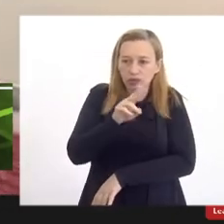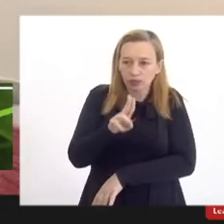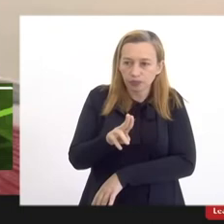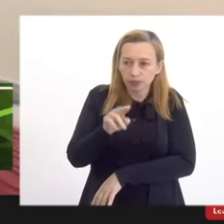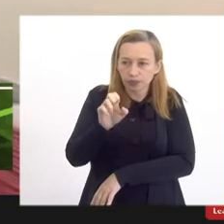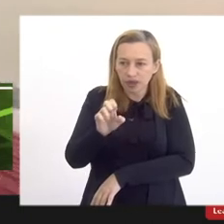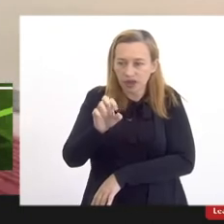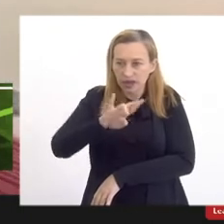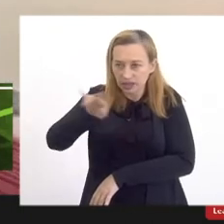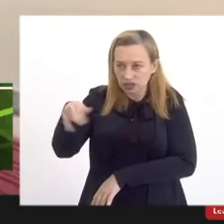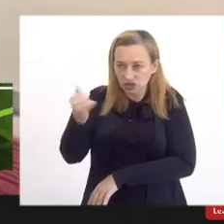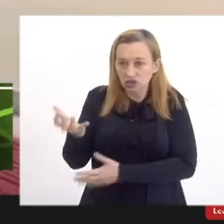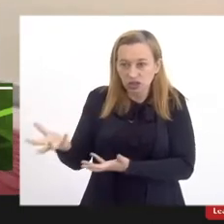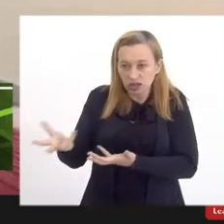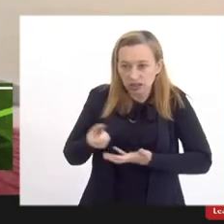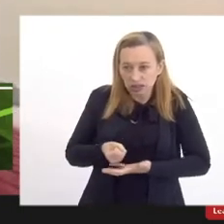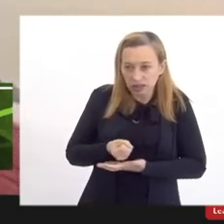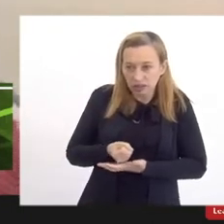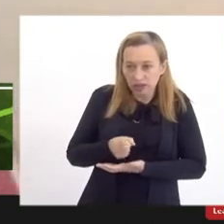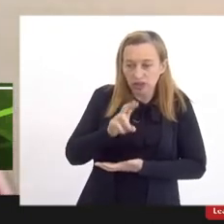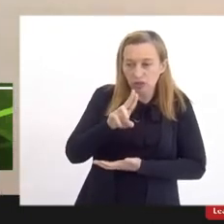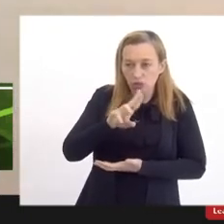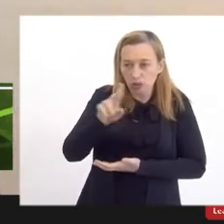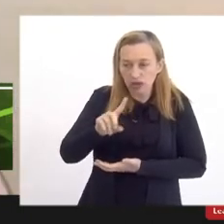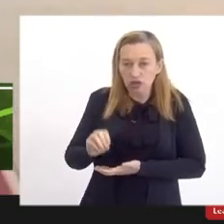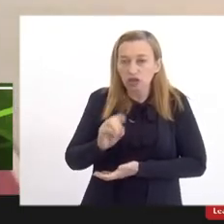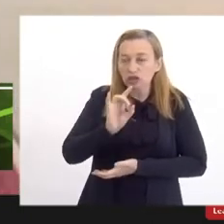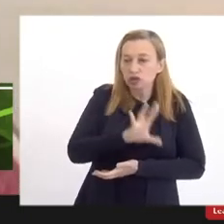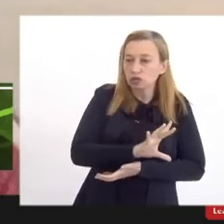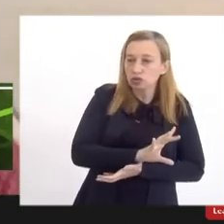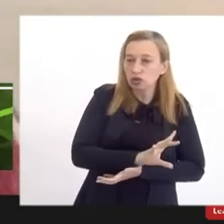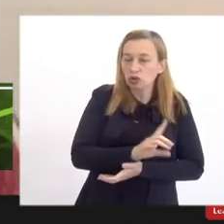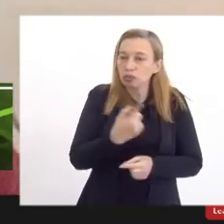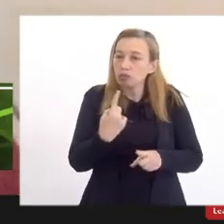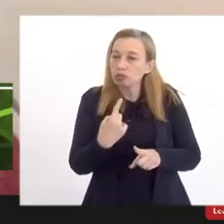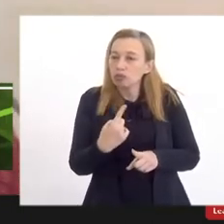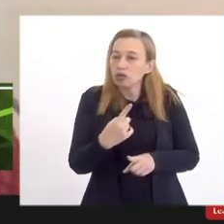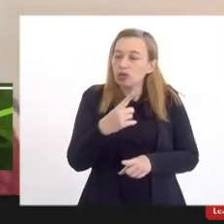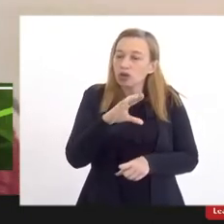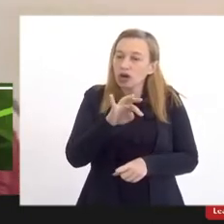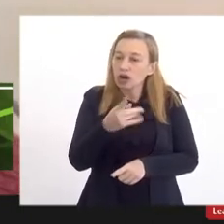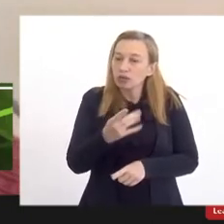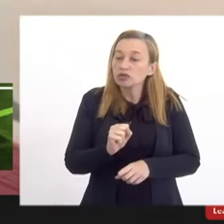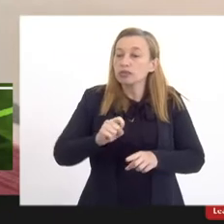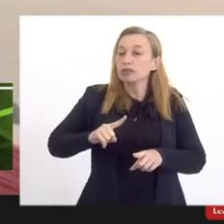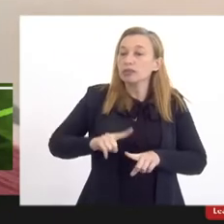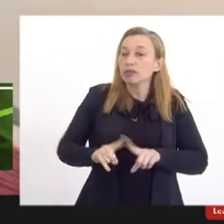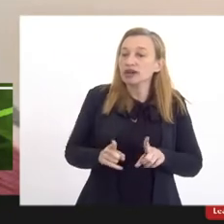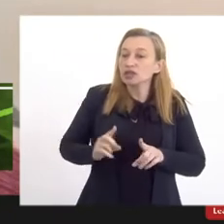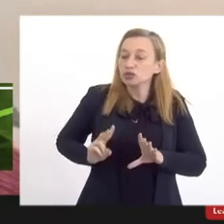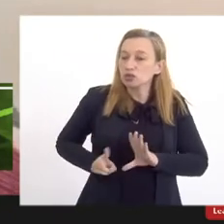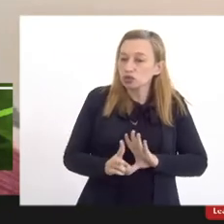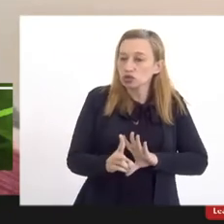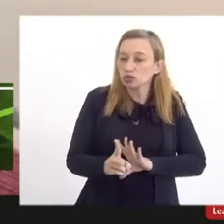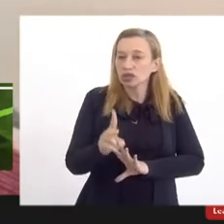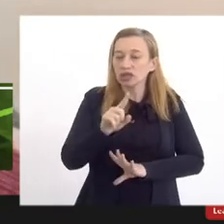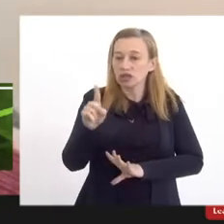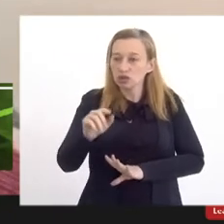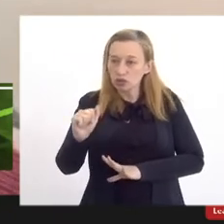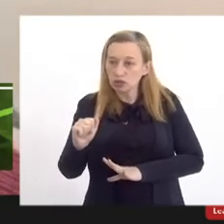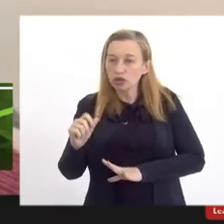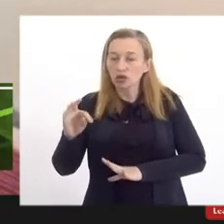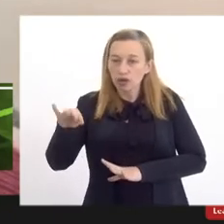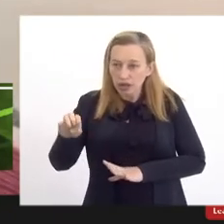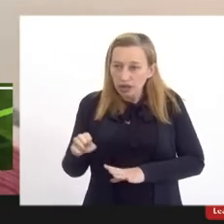abarcar e receber a UESO não apenas como um campus mas um campus que permanecerá na Zona Oeste e